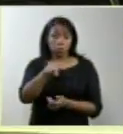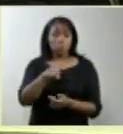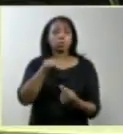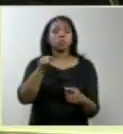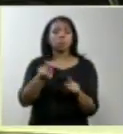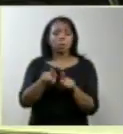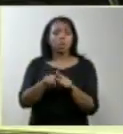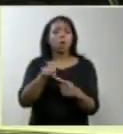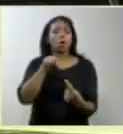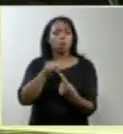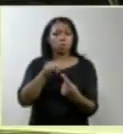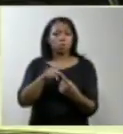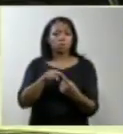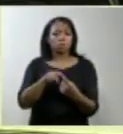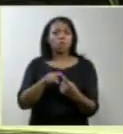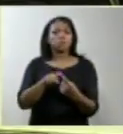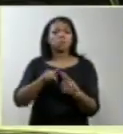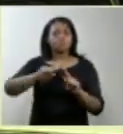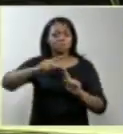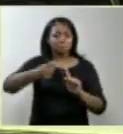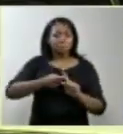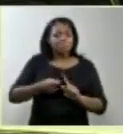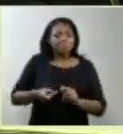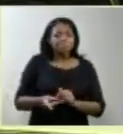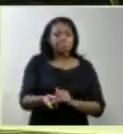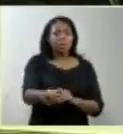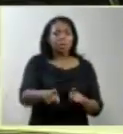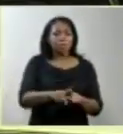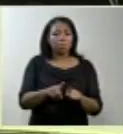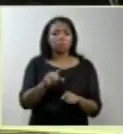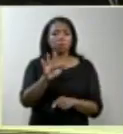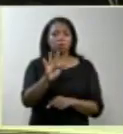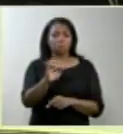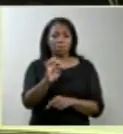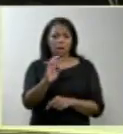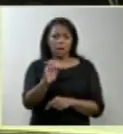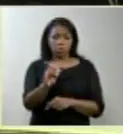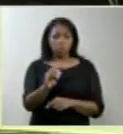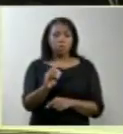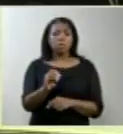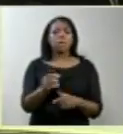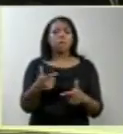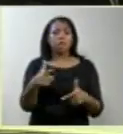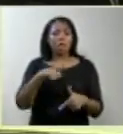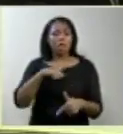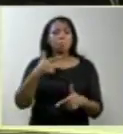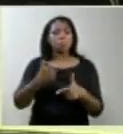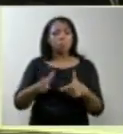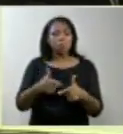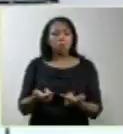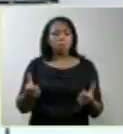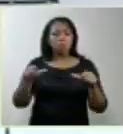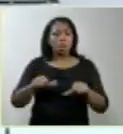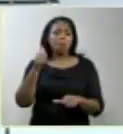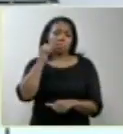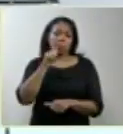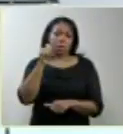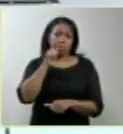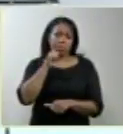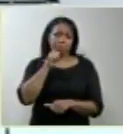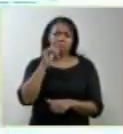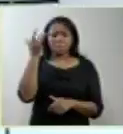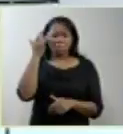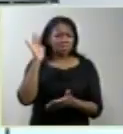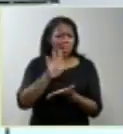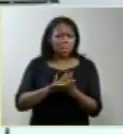que uma gestação de feto anencefálico aumenta significativamente o risco para a gestante. Sem dúvida nenhuma